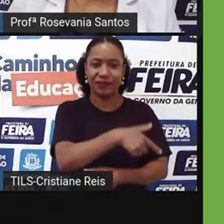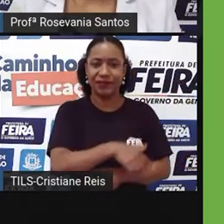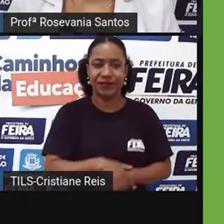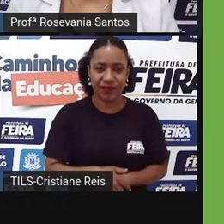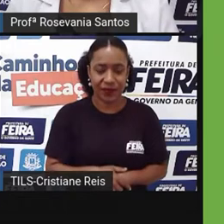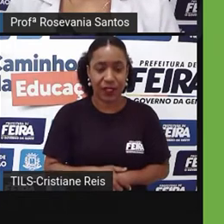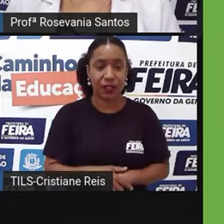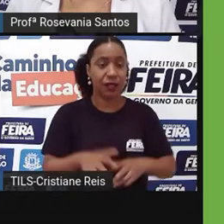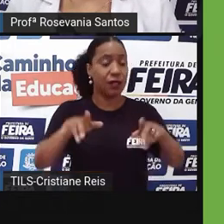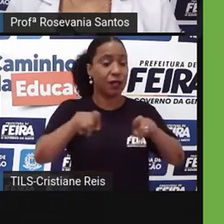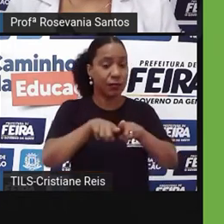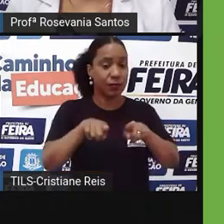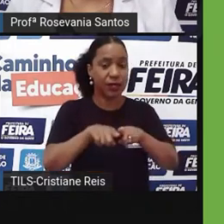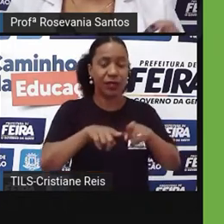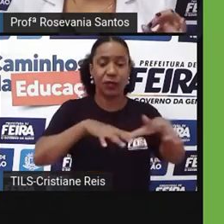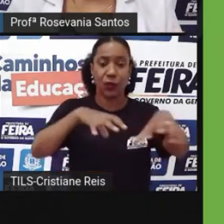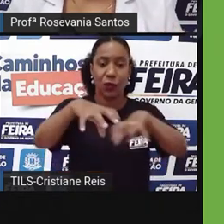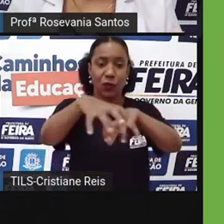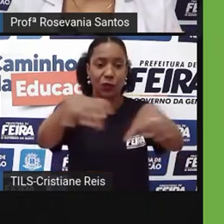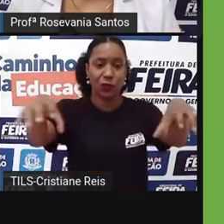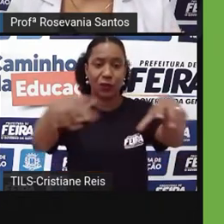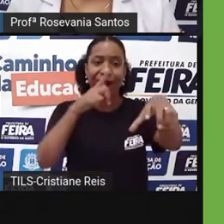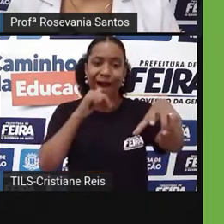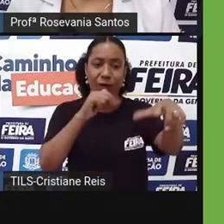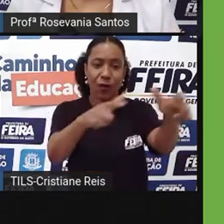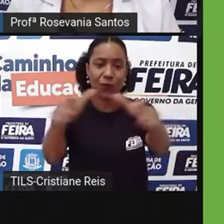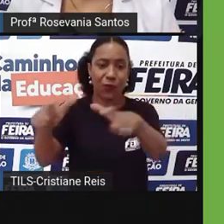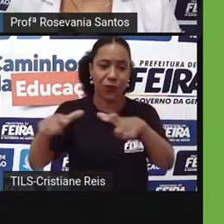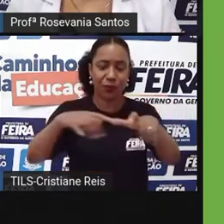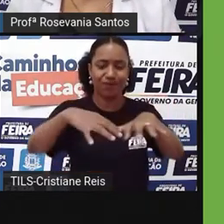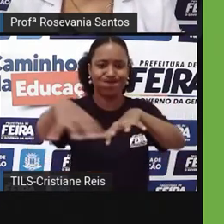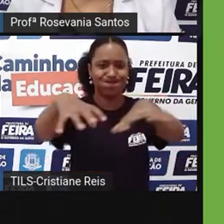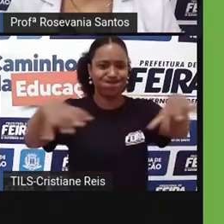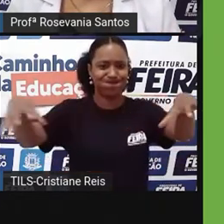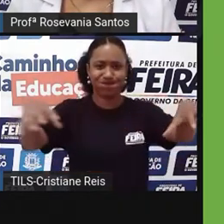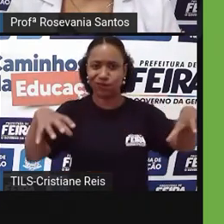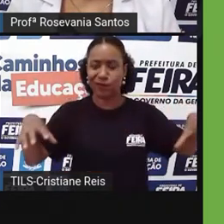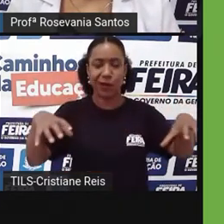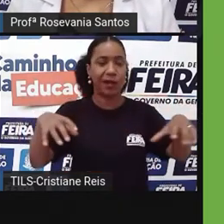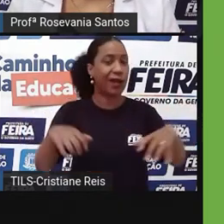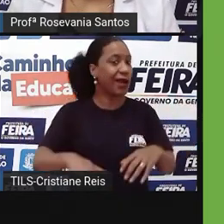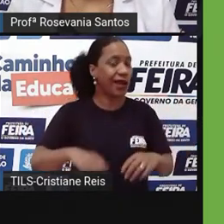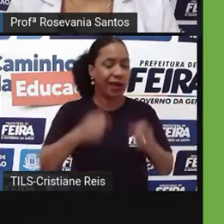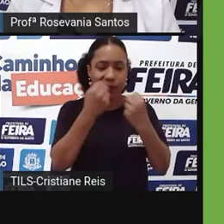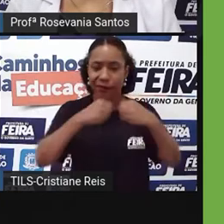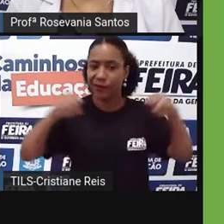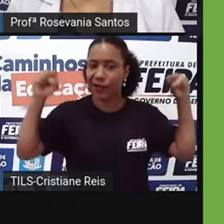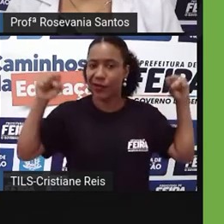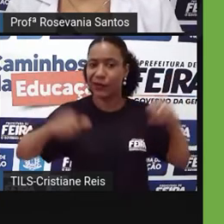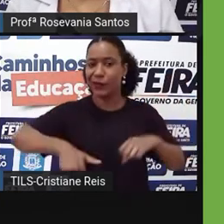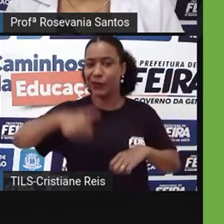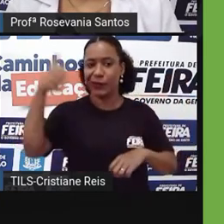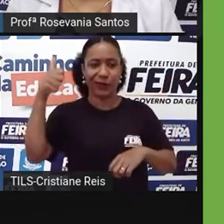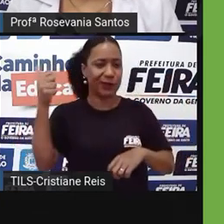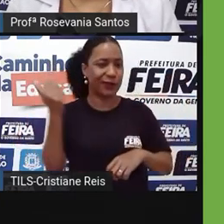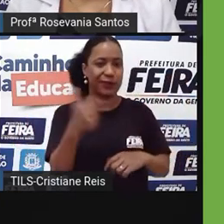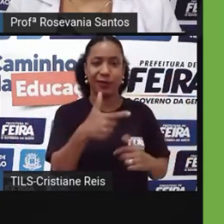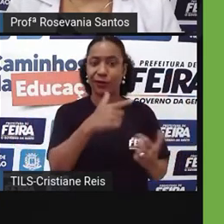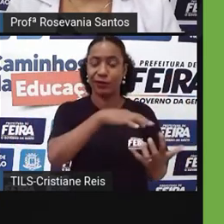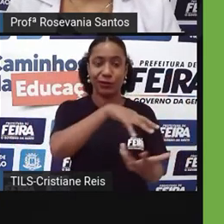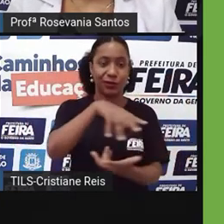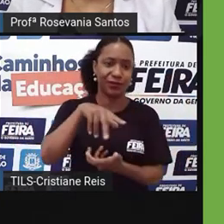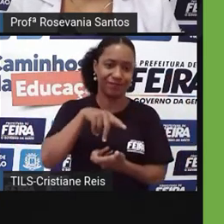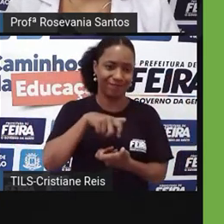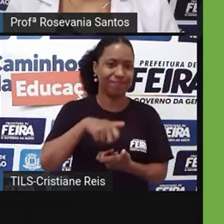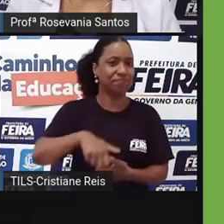bacia hidrográfica do mundo, não só do Brasil, do mundo. Então, é muito úmido esse lugar. E também muito quente,